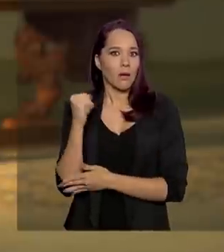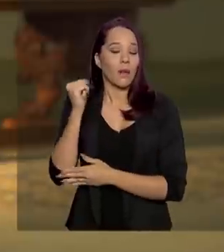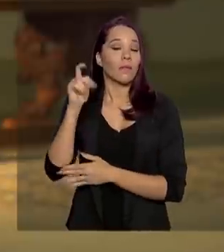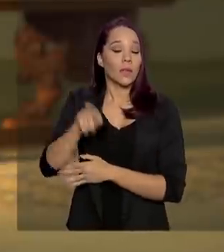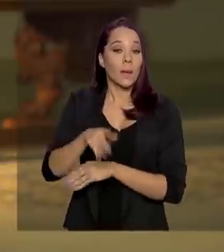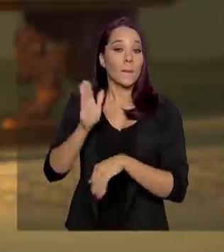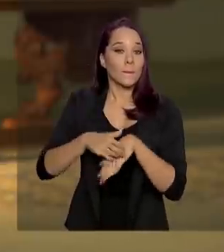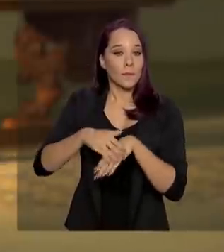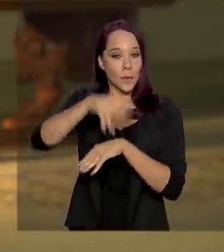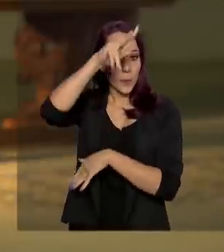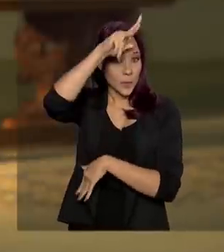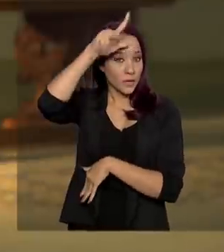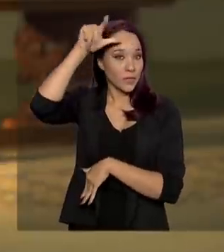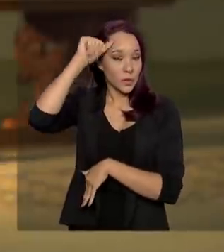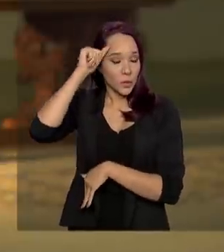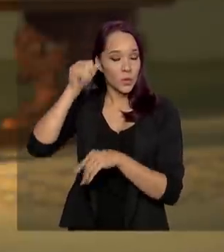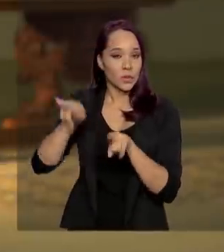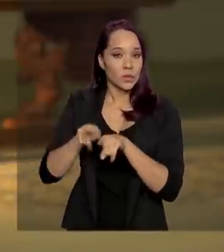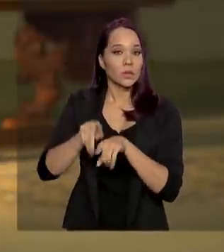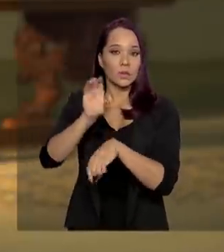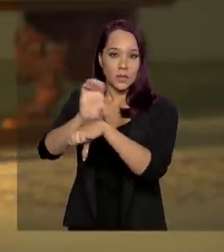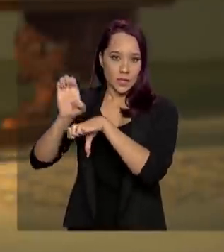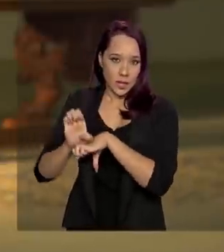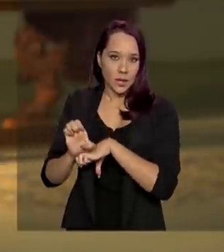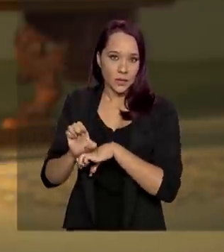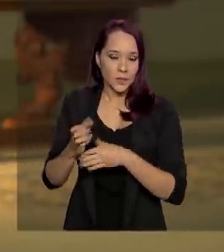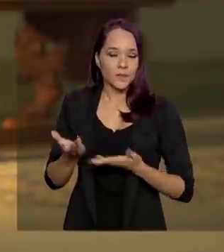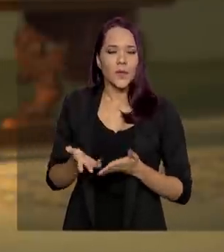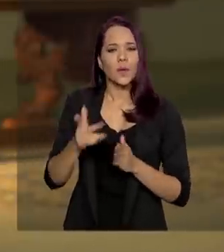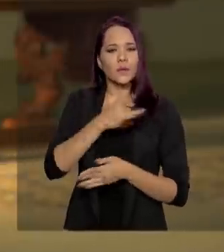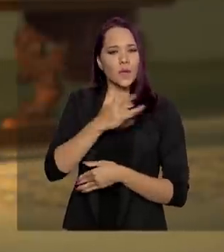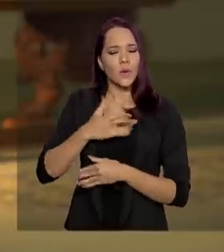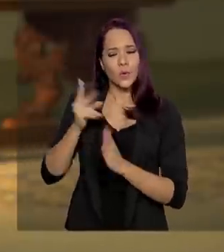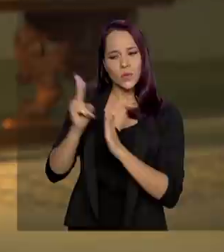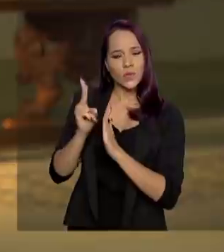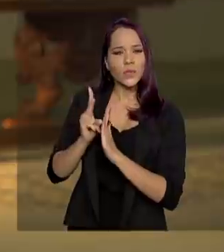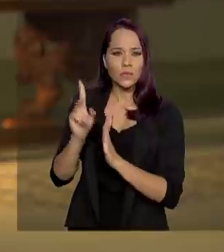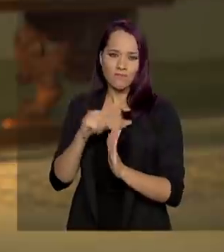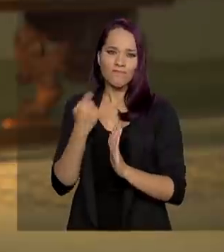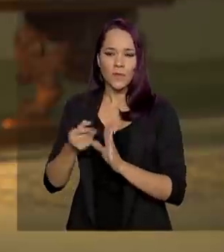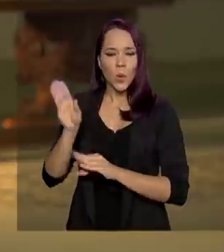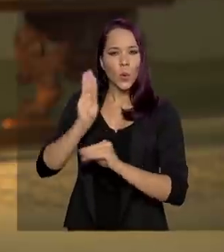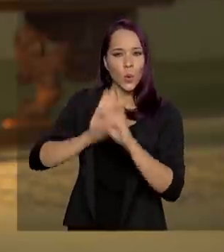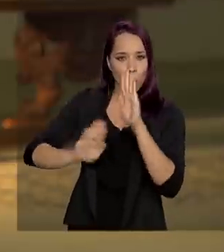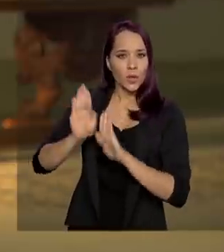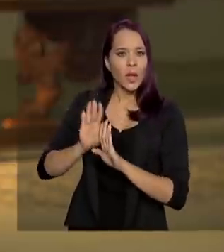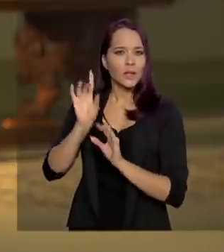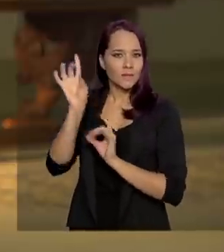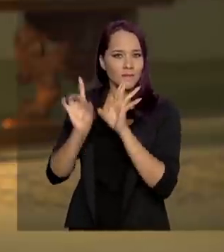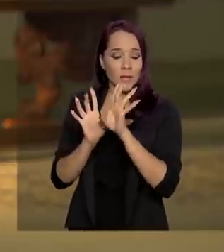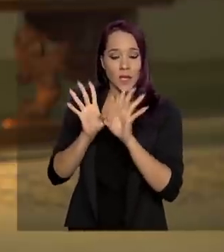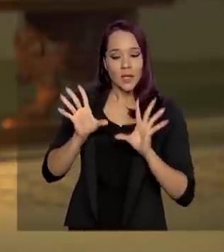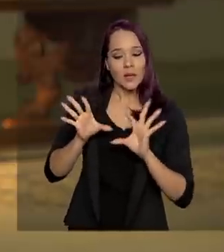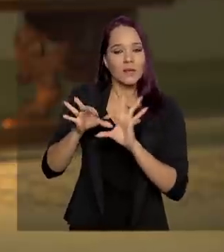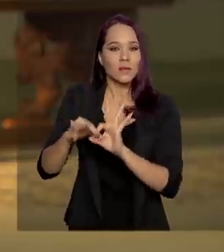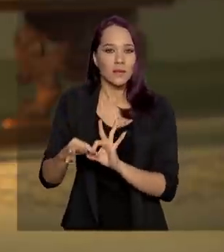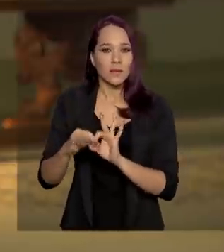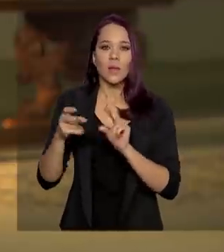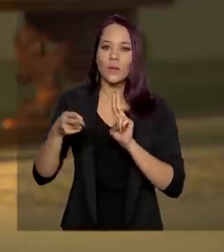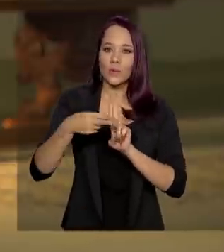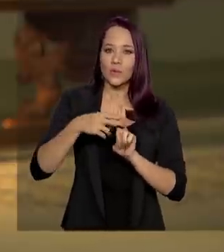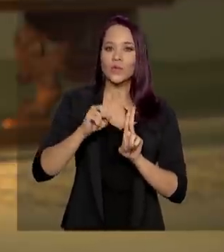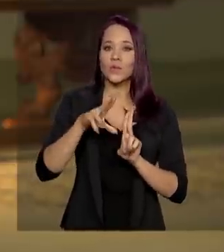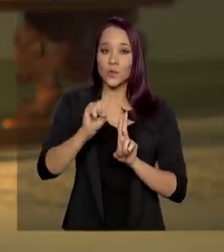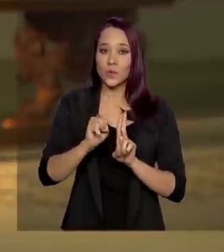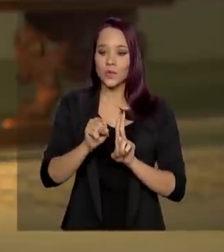prefeituras e dos estados. Então, a saúde indígena, embora a gente tenha esse cuidado especial, ela está, sim, integrada ao SUS. Nós fazemos